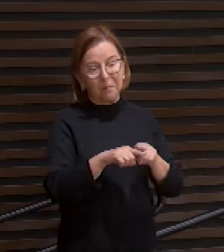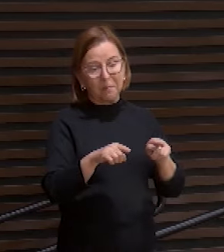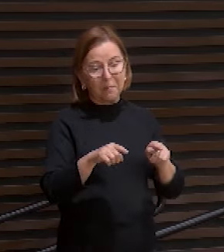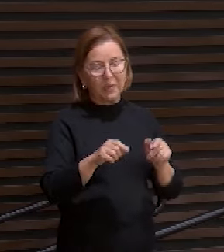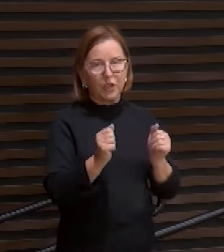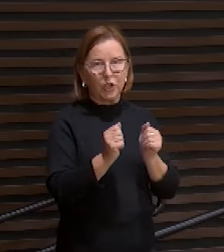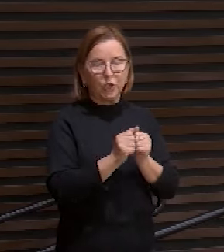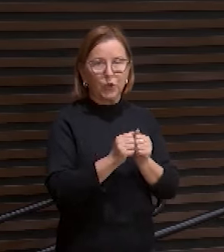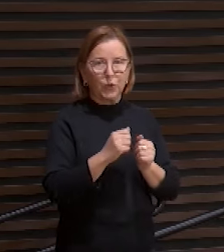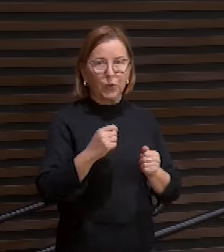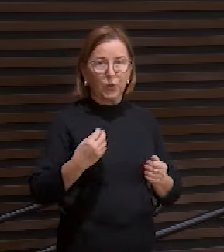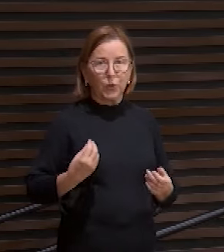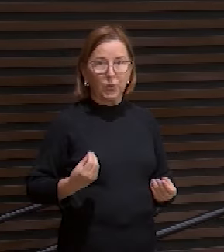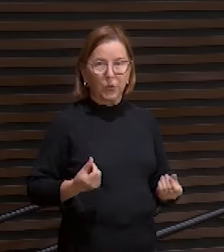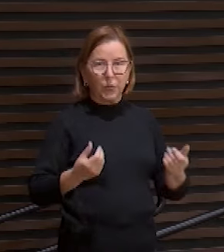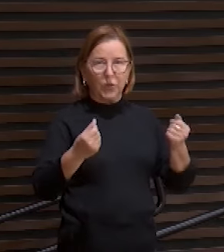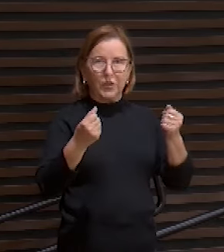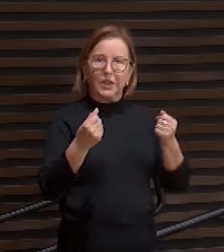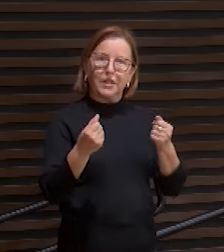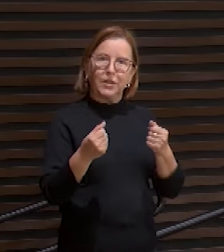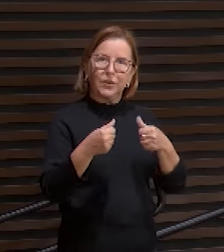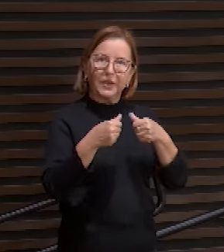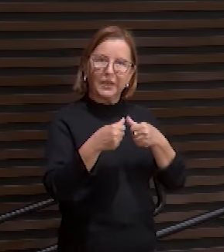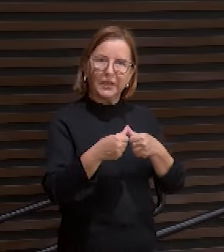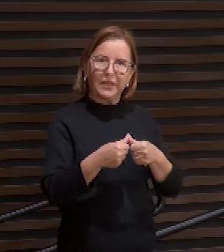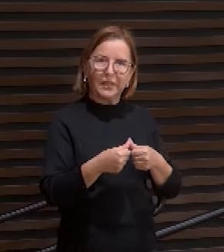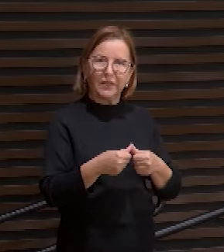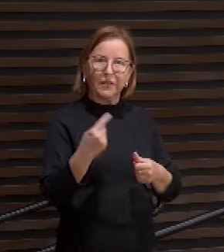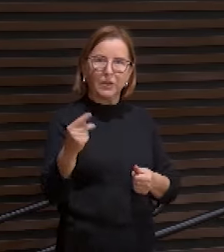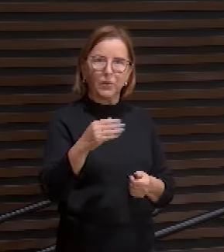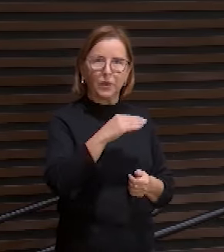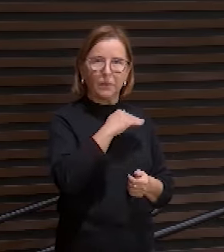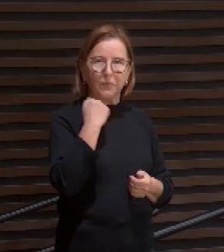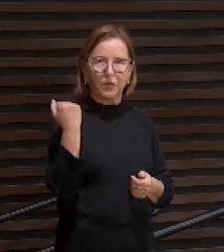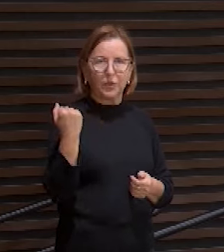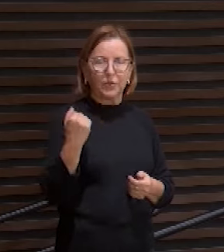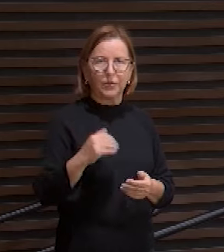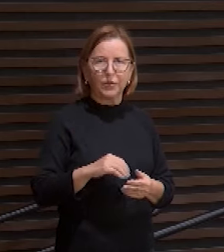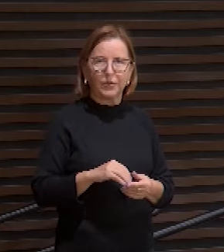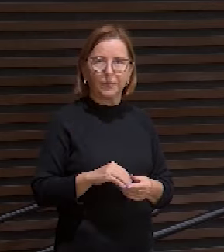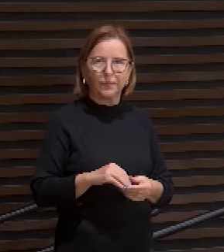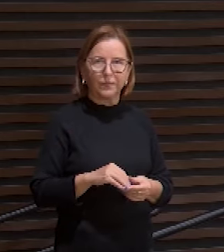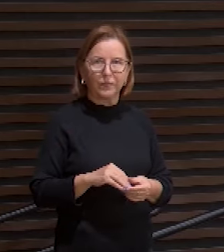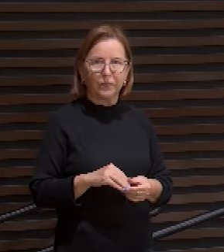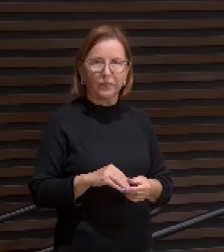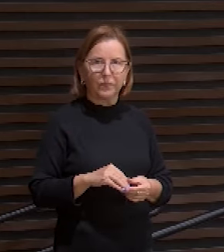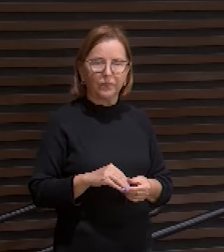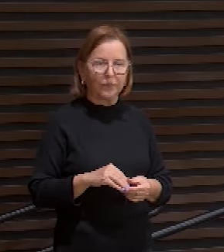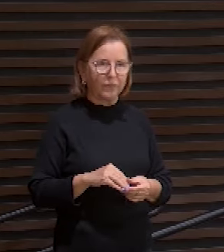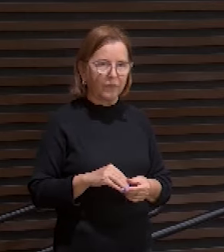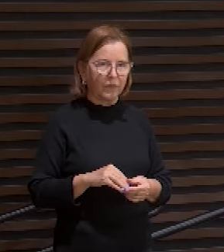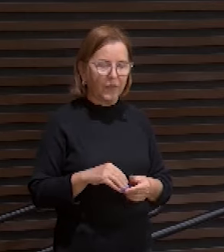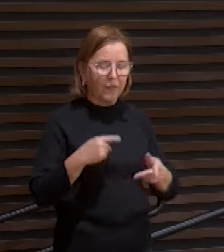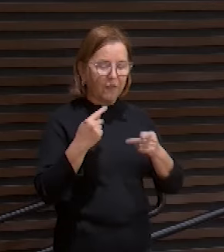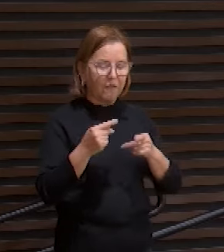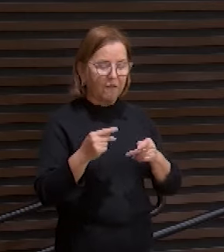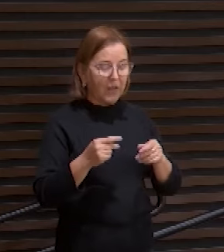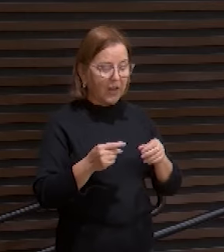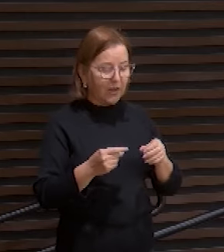se achou em sua boca aqui queridos é uma referência clara ao sepultamento de Jesus